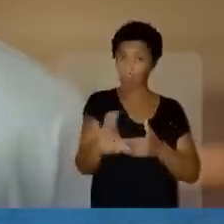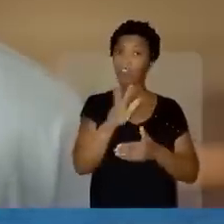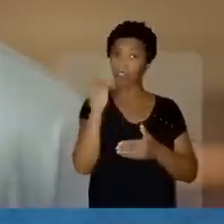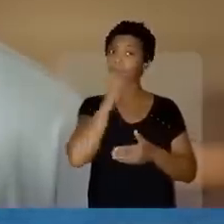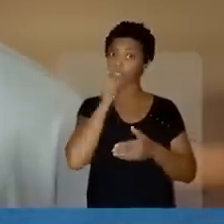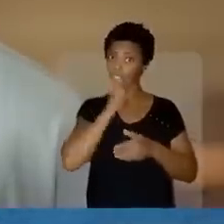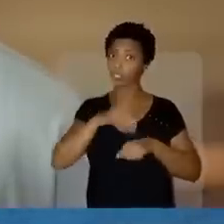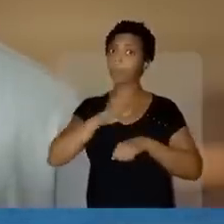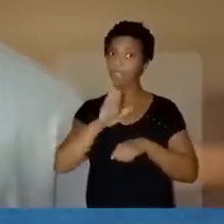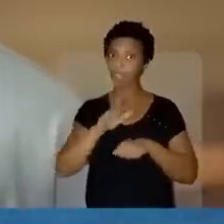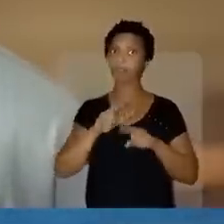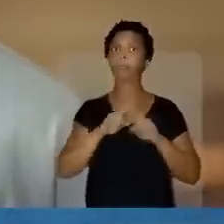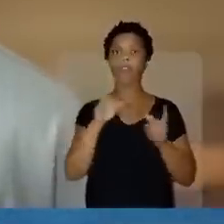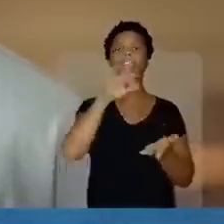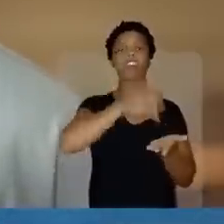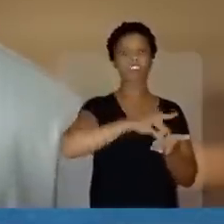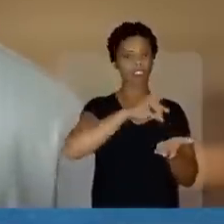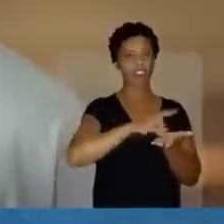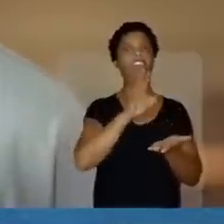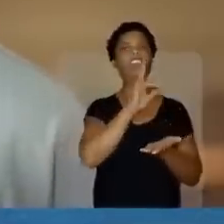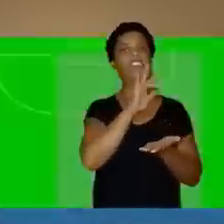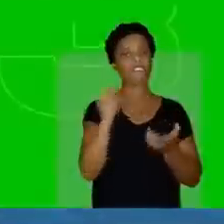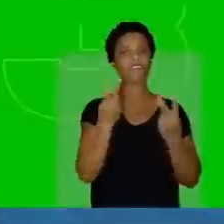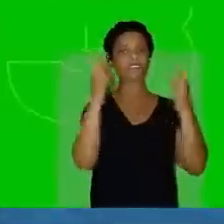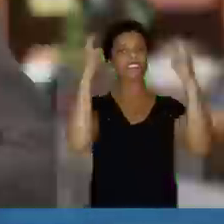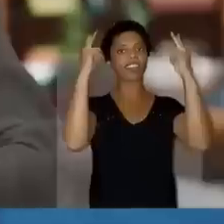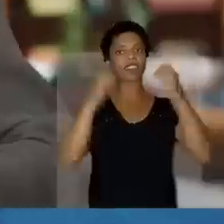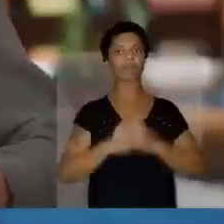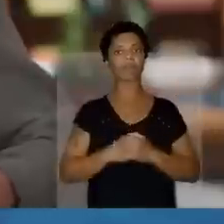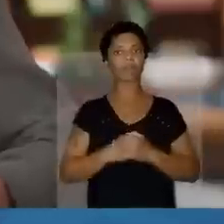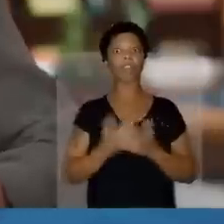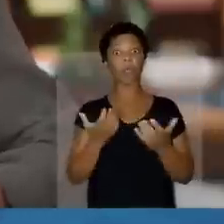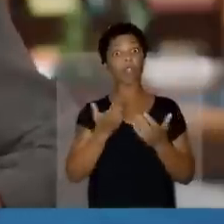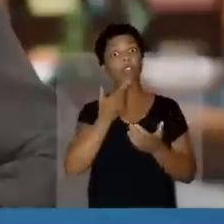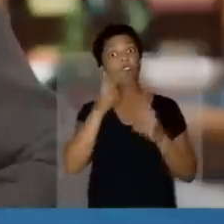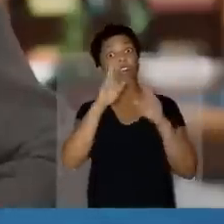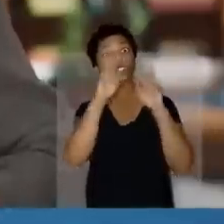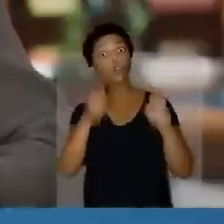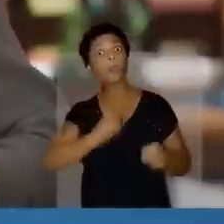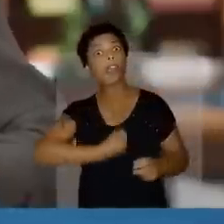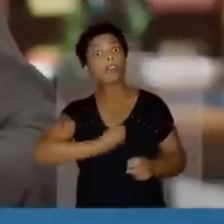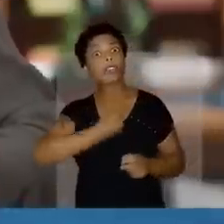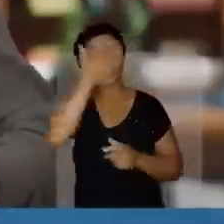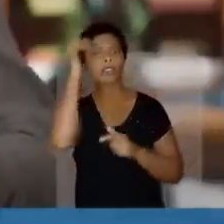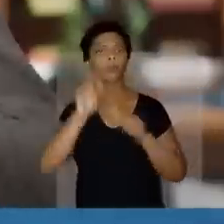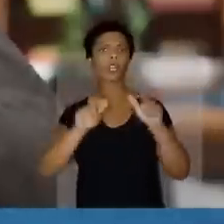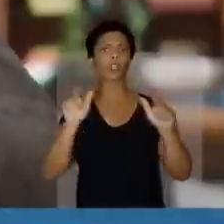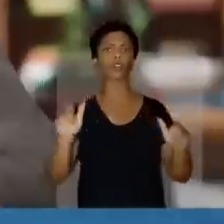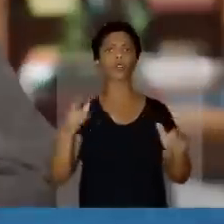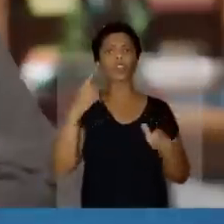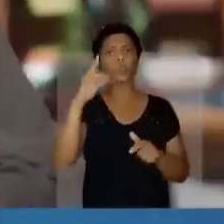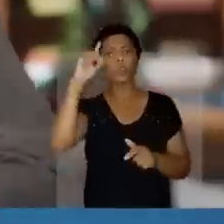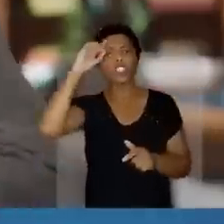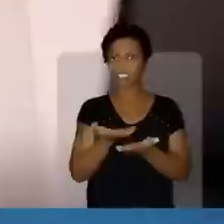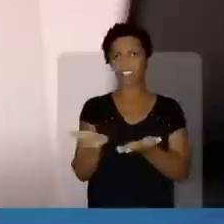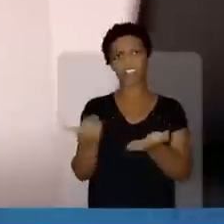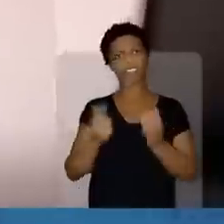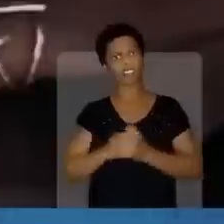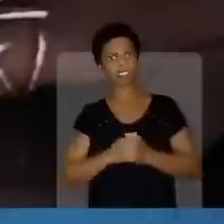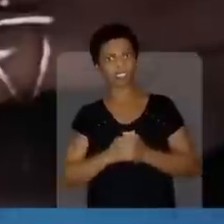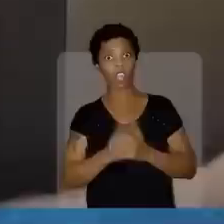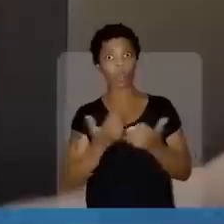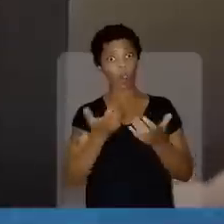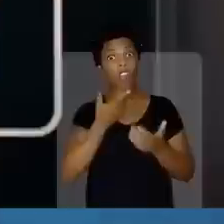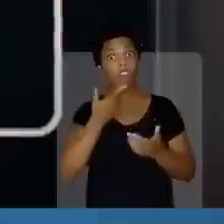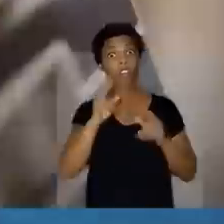muita mentira por aí. Mas a verdade vai vencer. Eu quero discutir a vida das pessoas. É o seu dia a dia. Eu